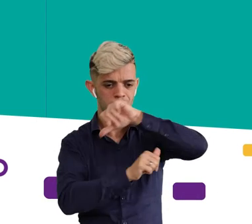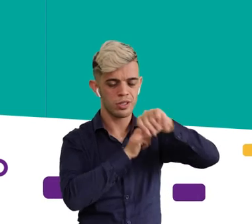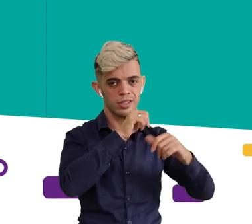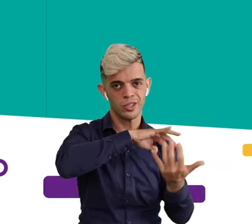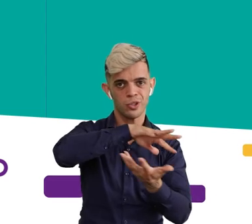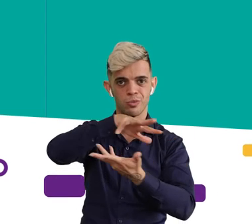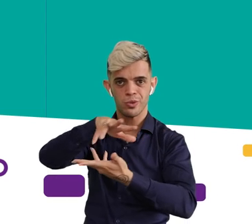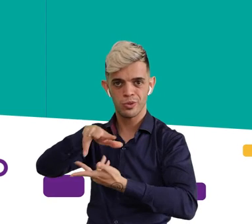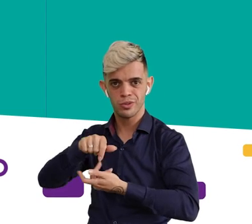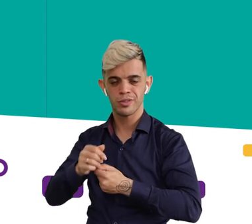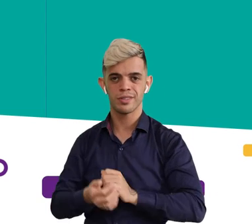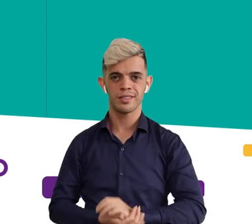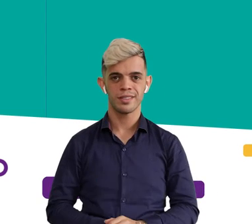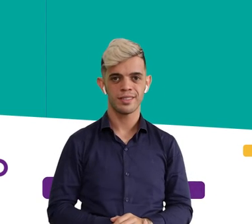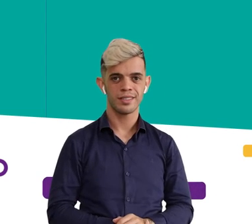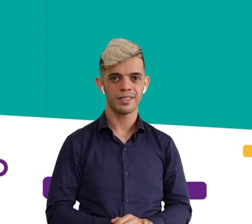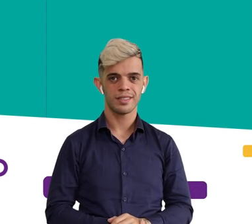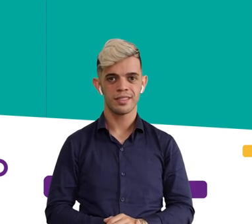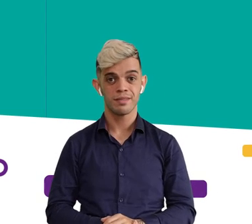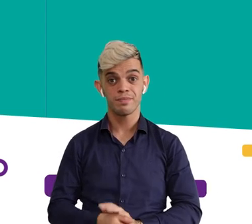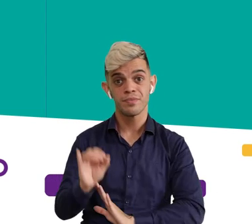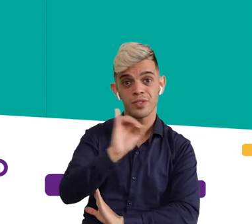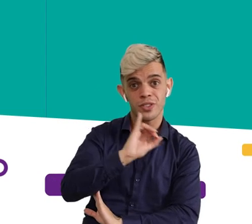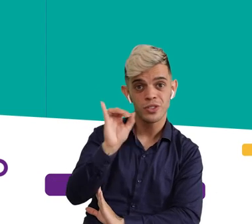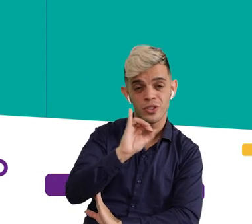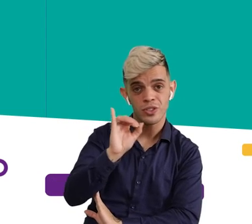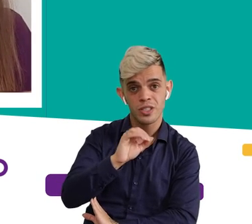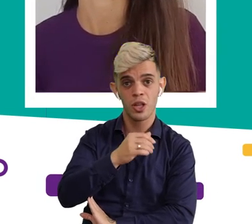importante para as mudanças que a gente quer no mundo.